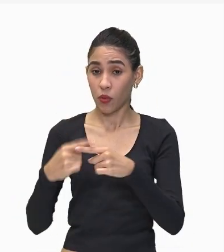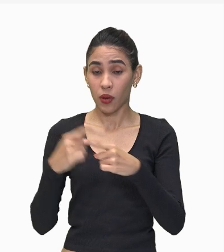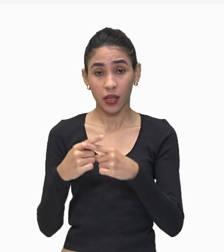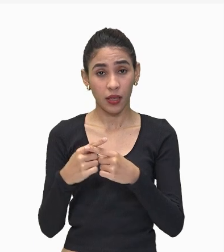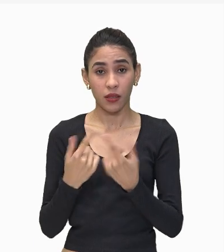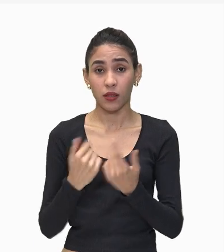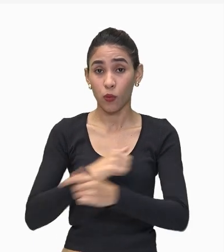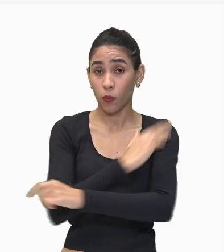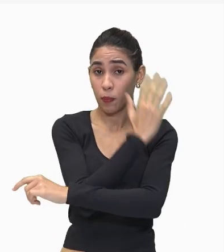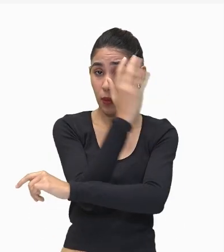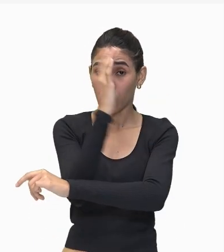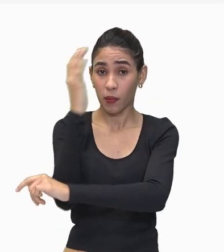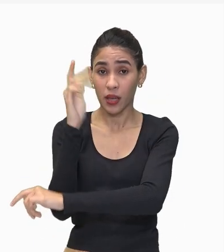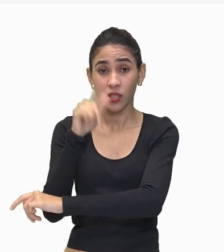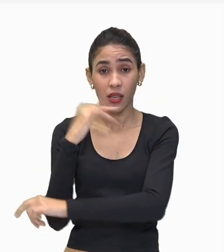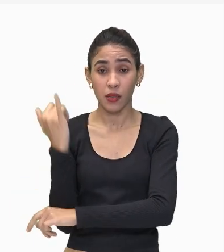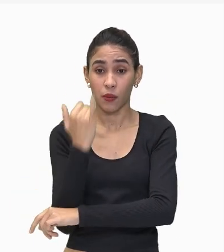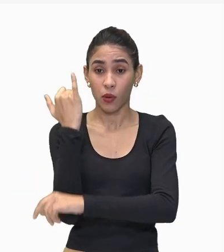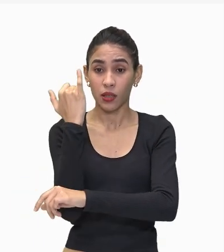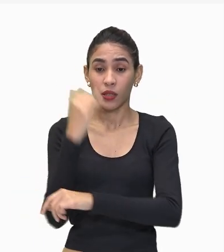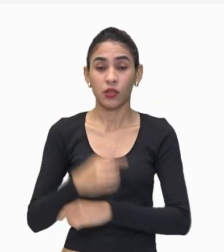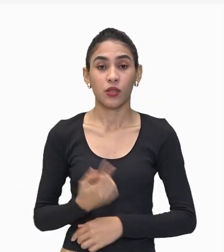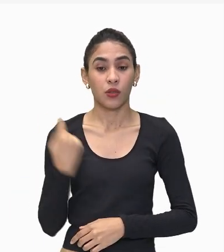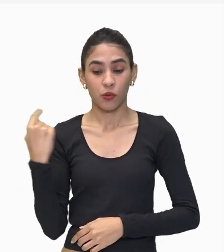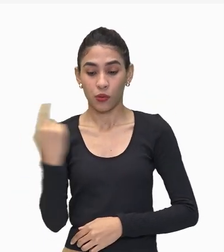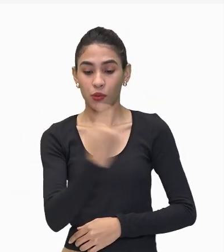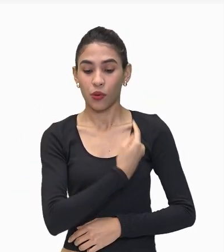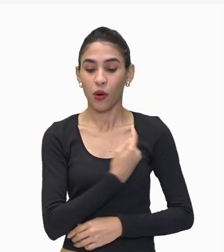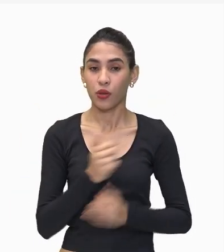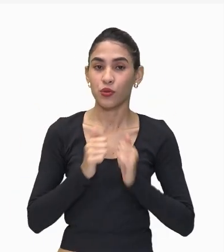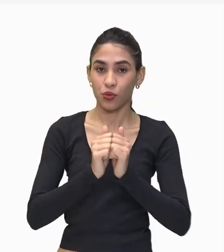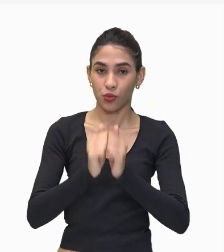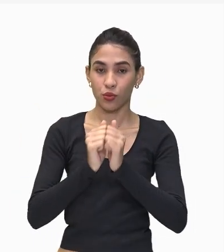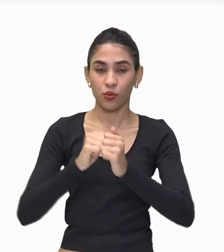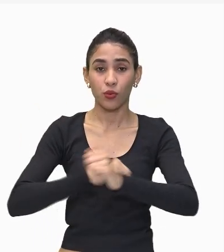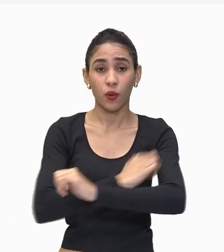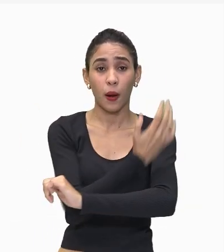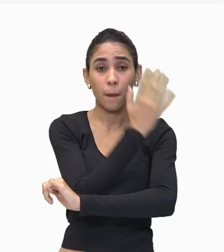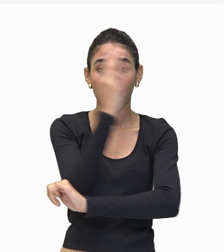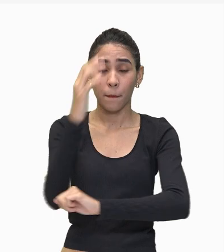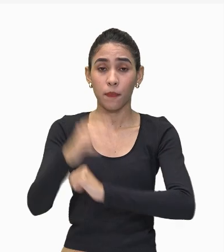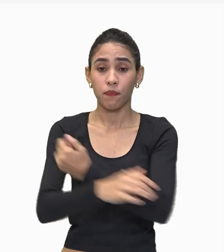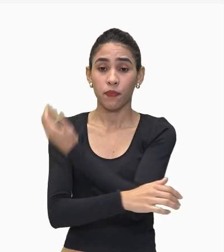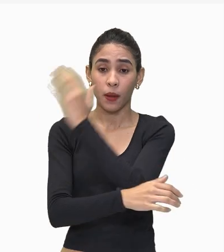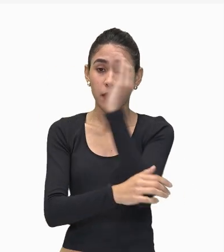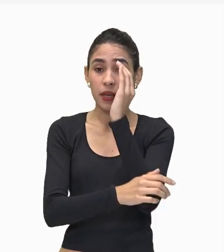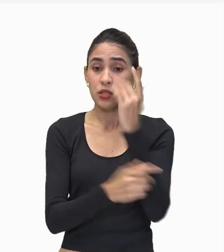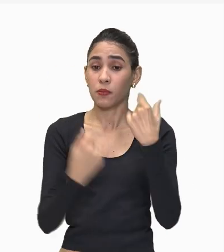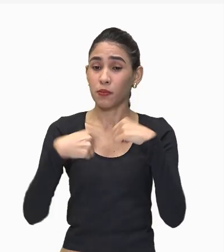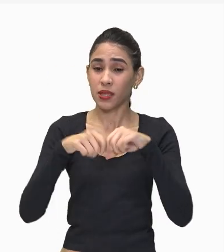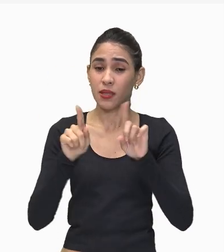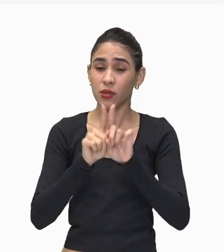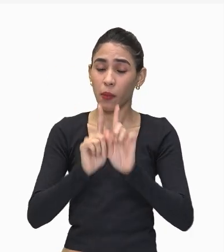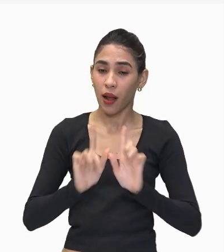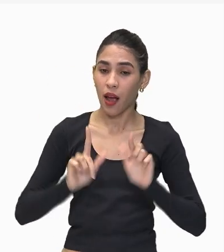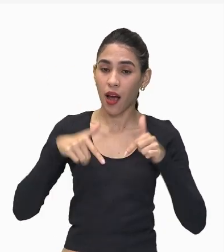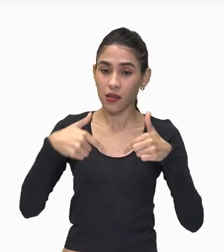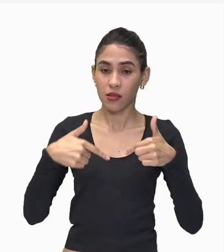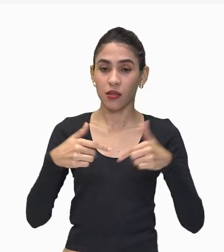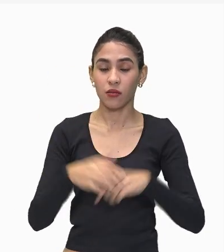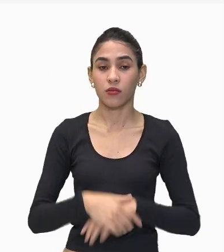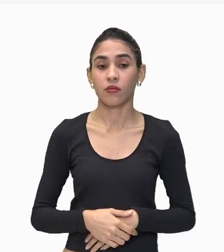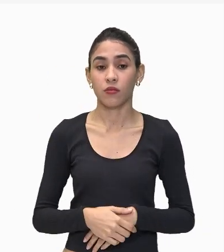nós estamos A gente faz parte Desse ambiente A gente precisa Se sentir parte Desse ambiente Qualquer impacto